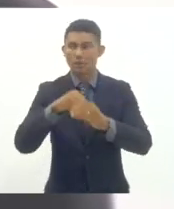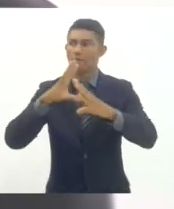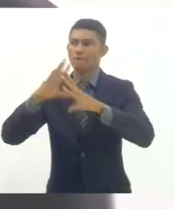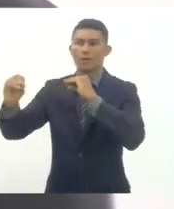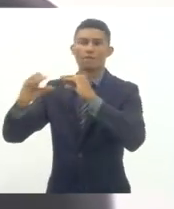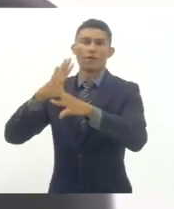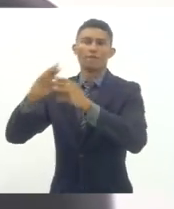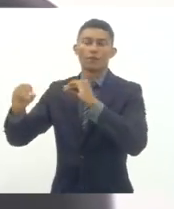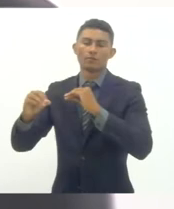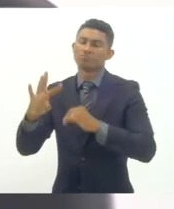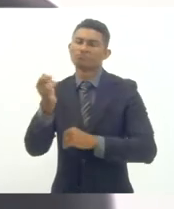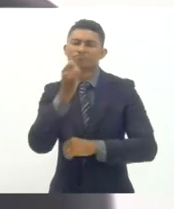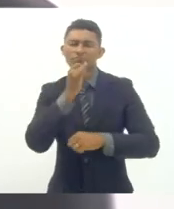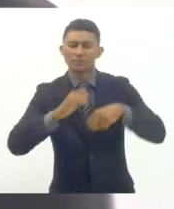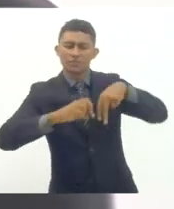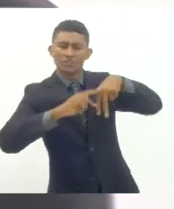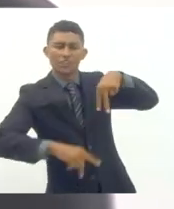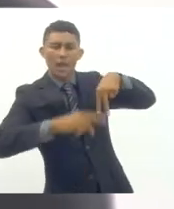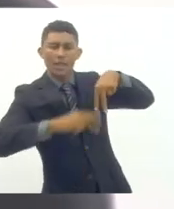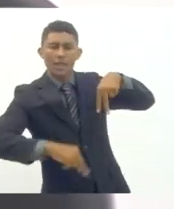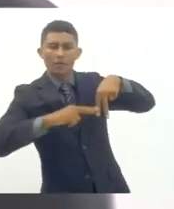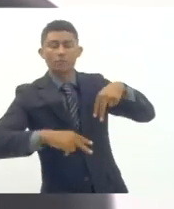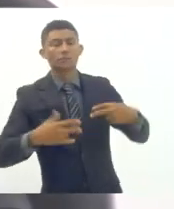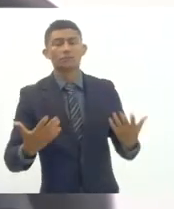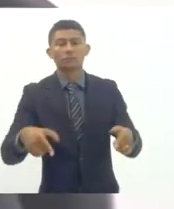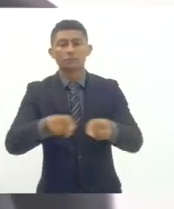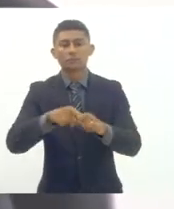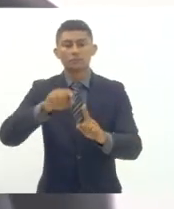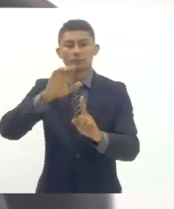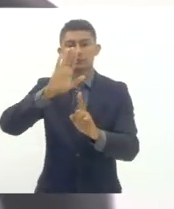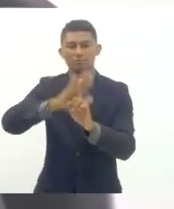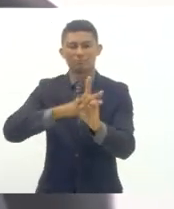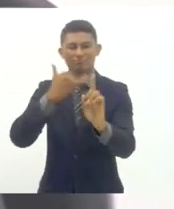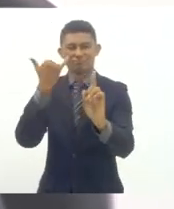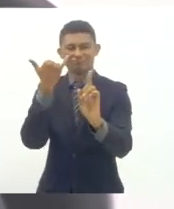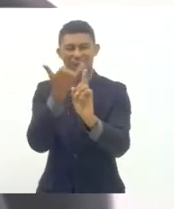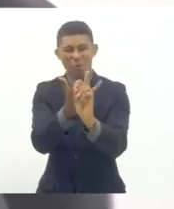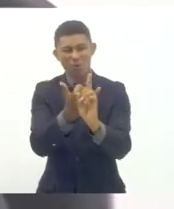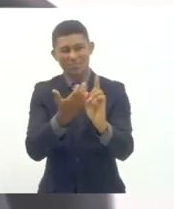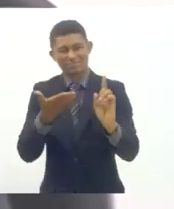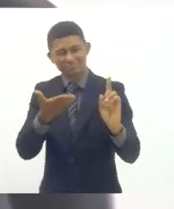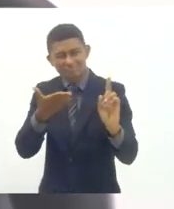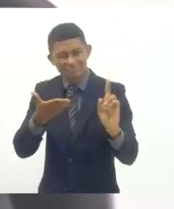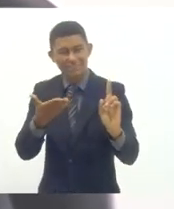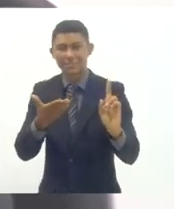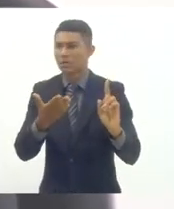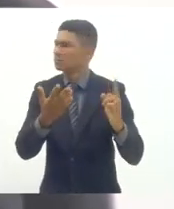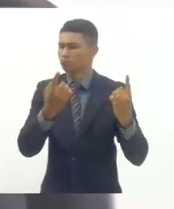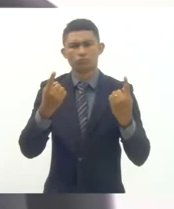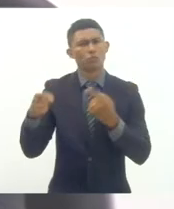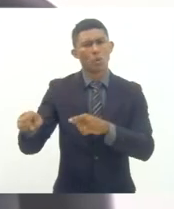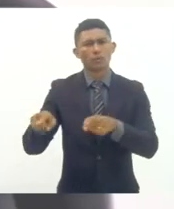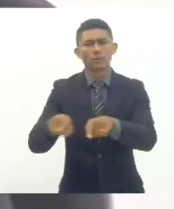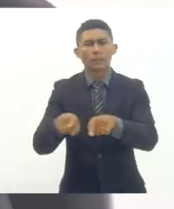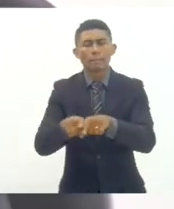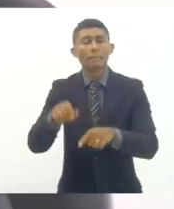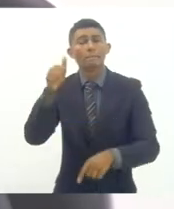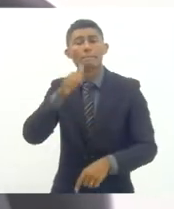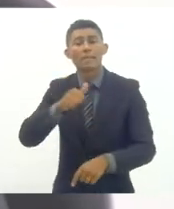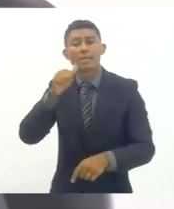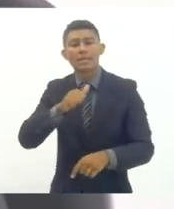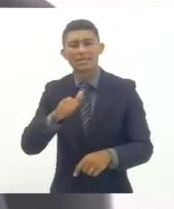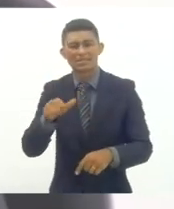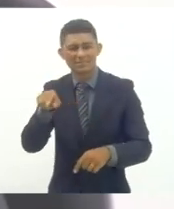então o ambiente escolar combatendo o bullying mas também garantindo que as nossas meninas não evadam da escola pela